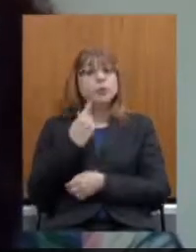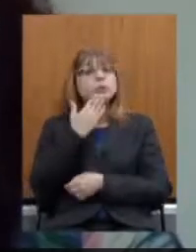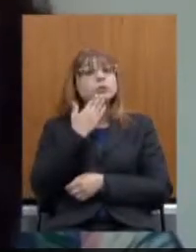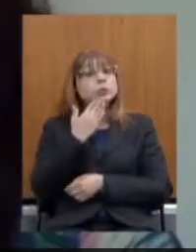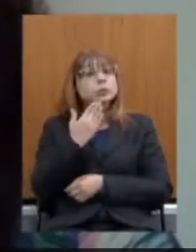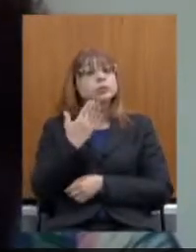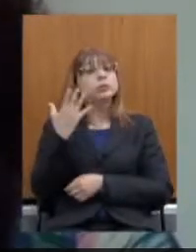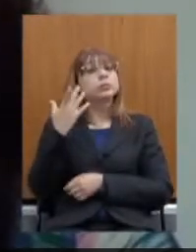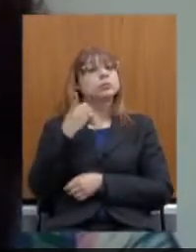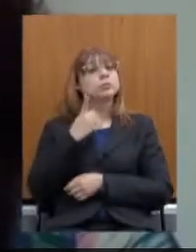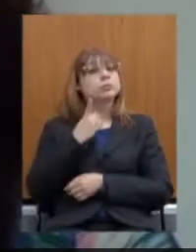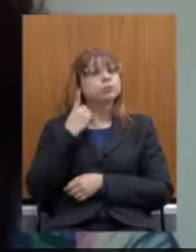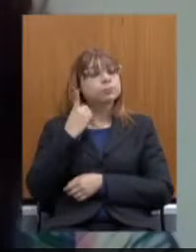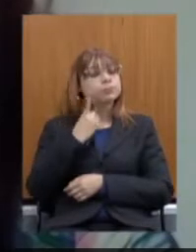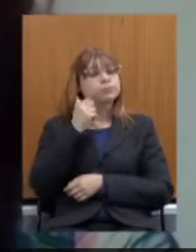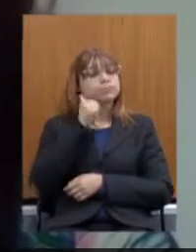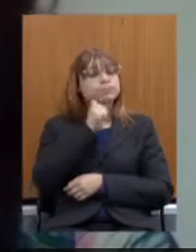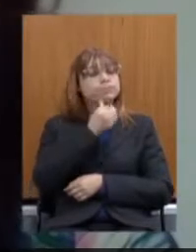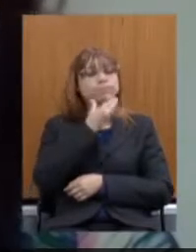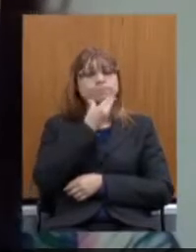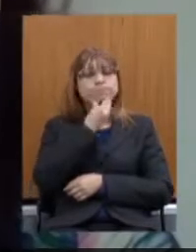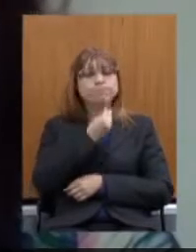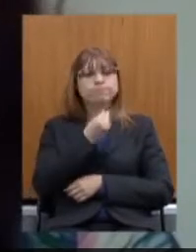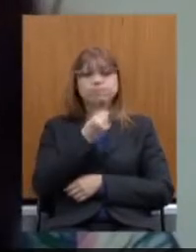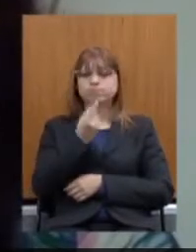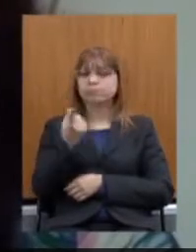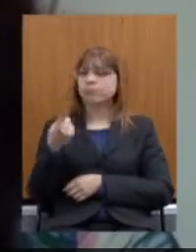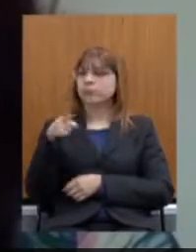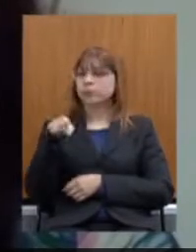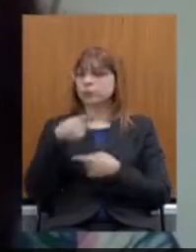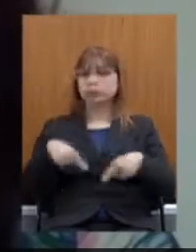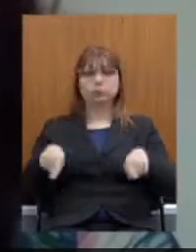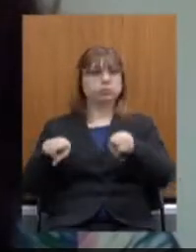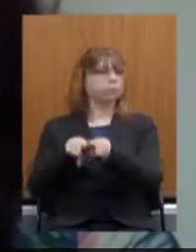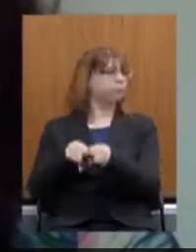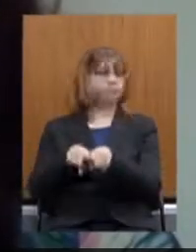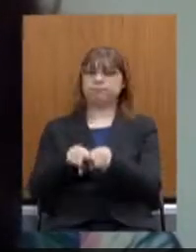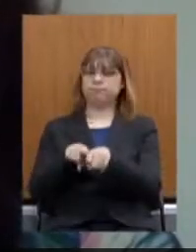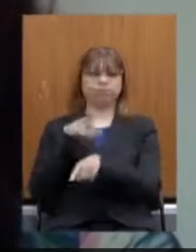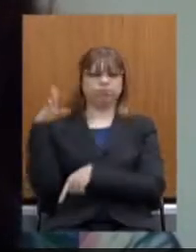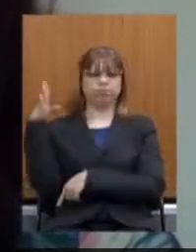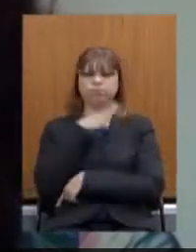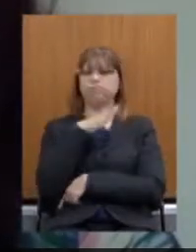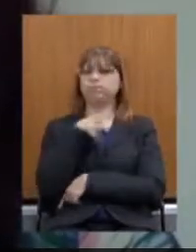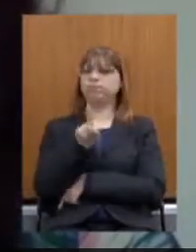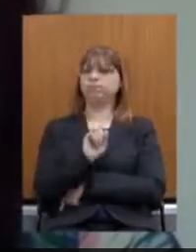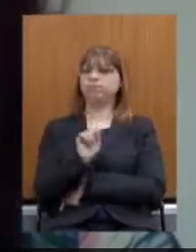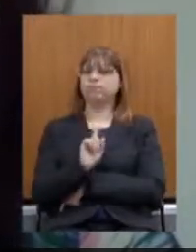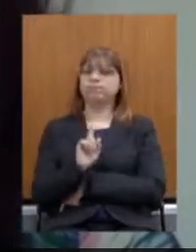deputados e deputadas que não sejam cúmplices dessa crueldade. Estamos propondo a